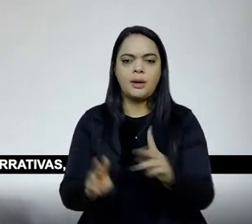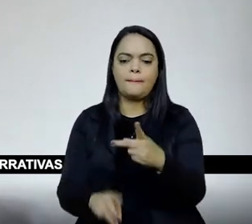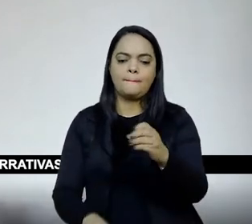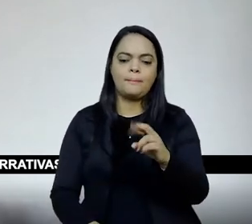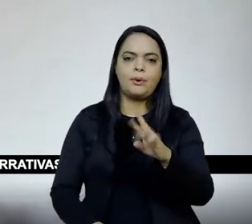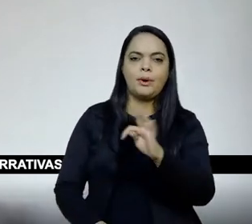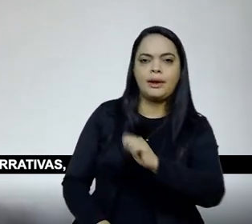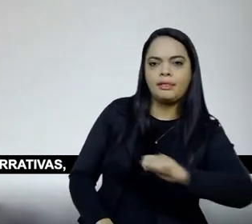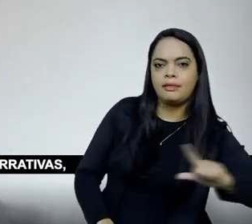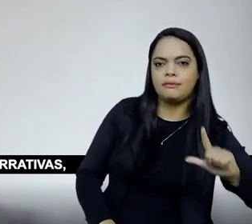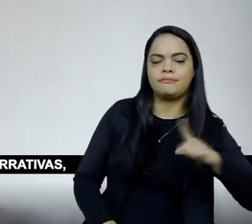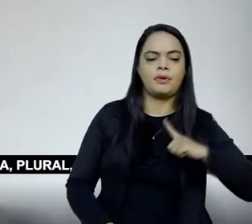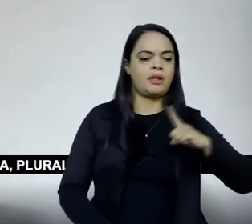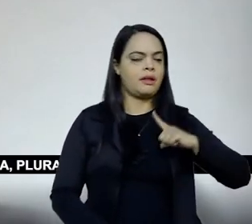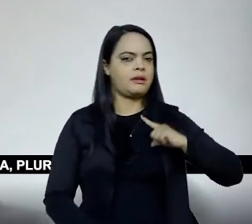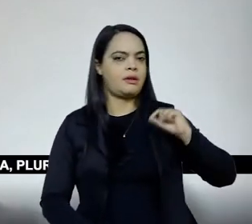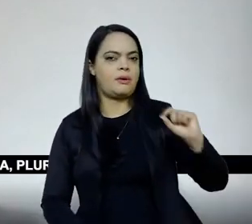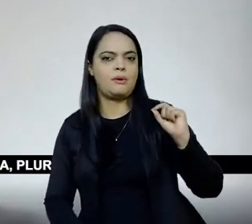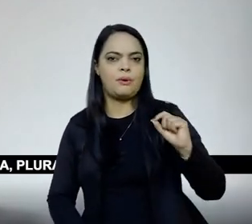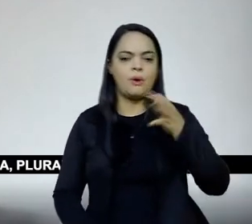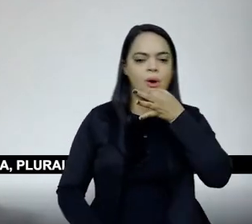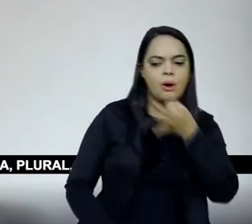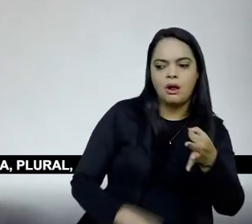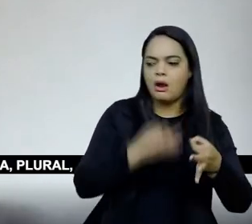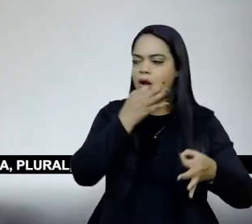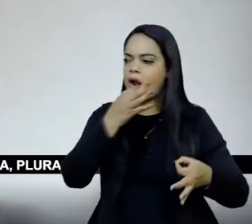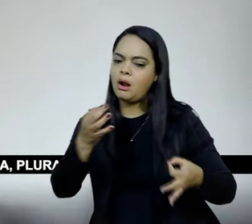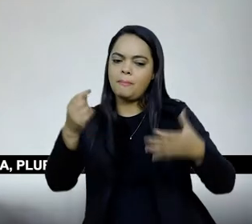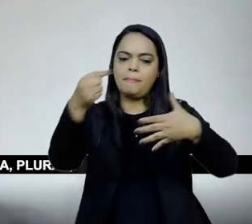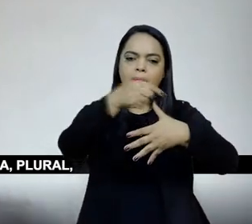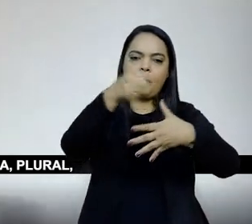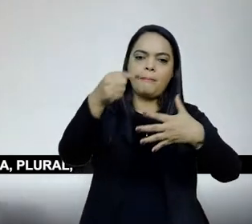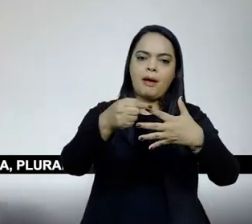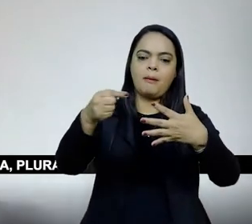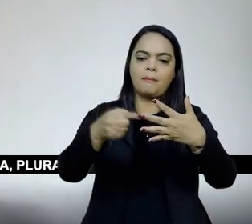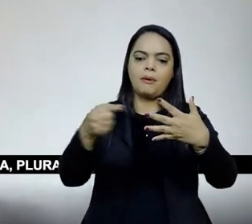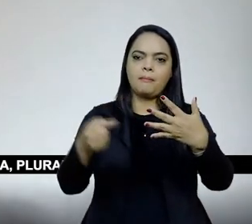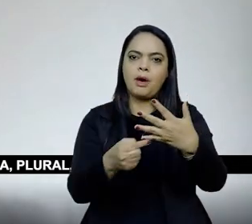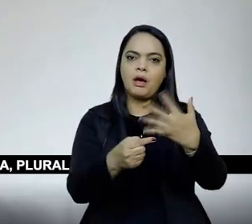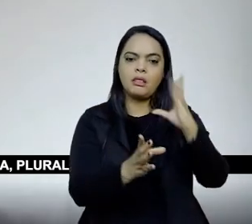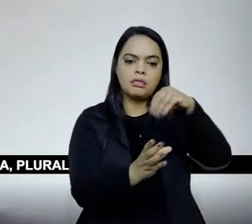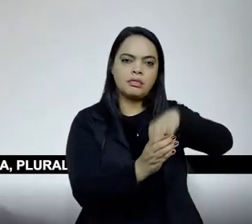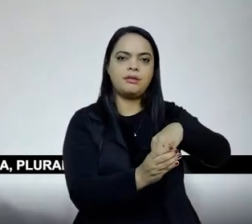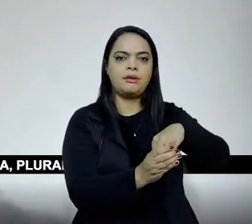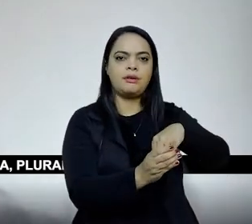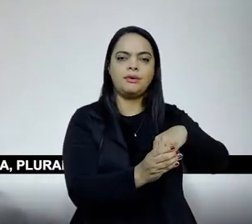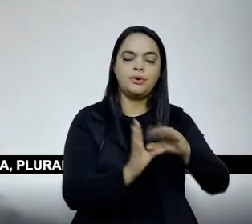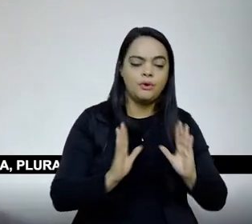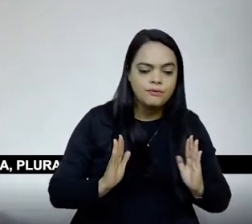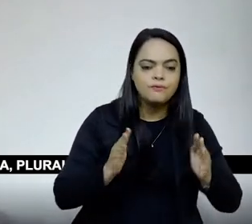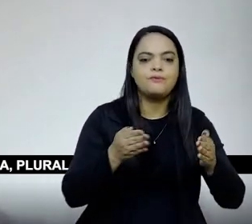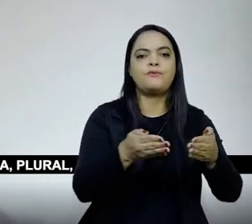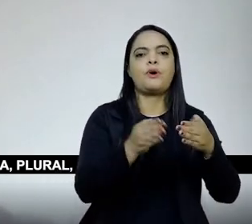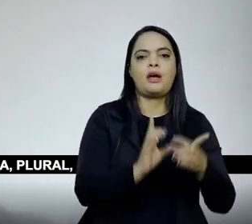as diversas narrativas, diversos pontos de vista, todos eles, claro, confluindo para essa dimensão